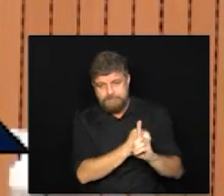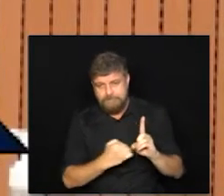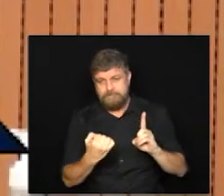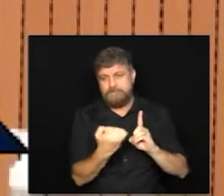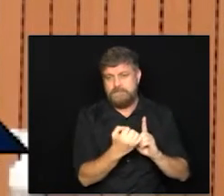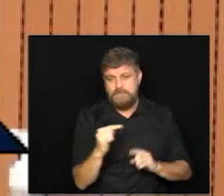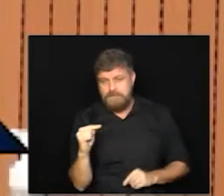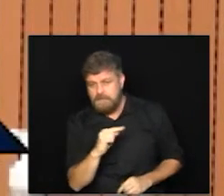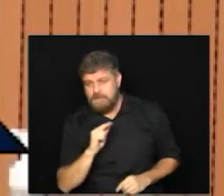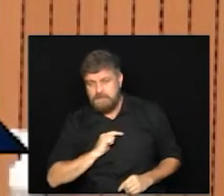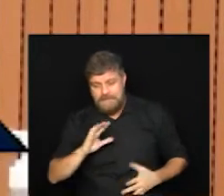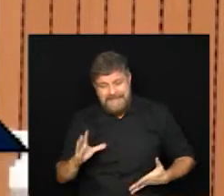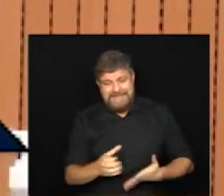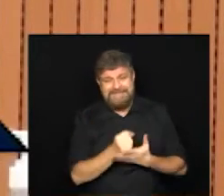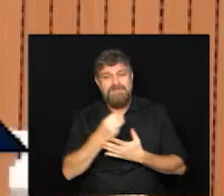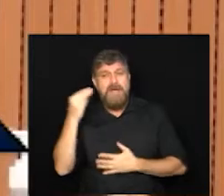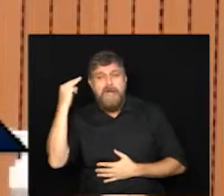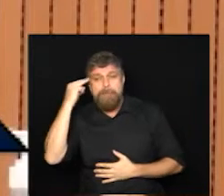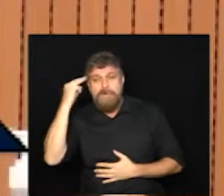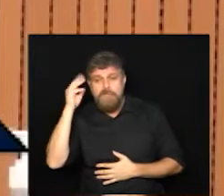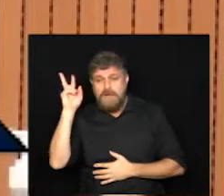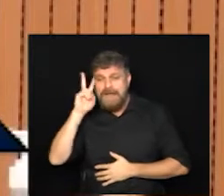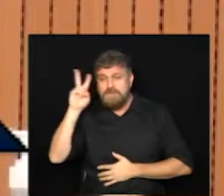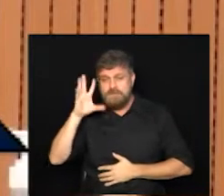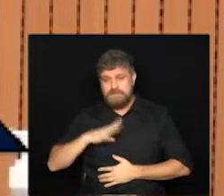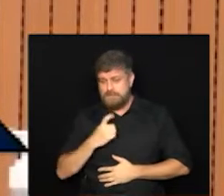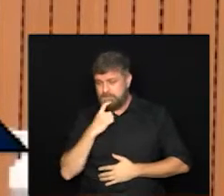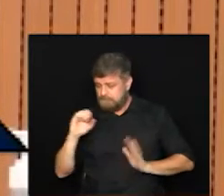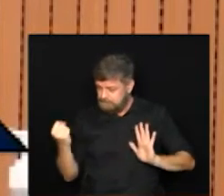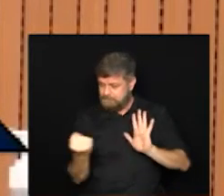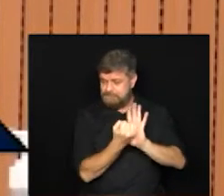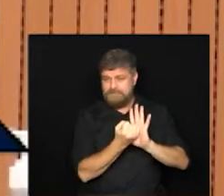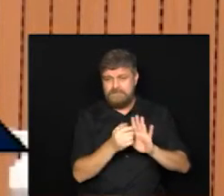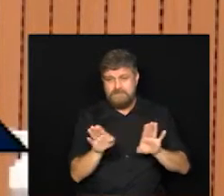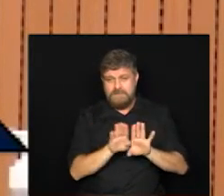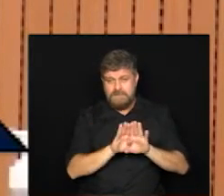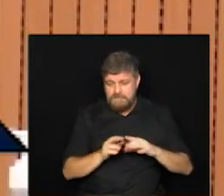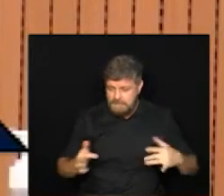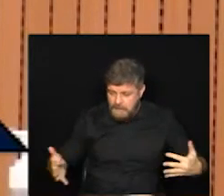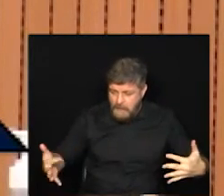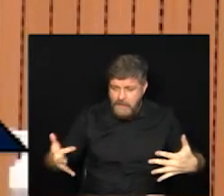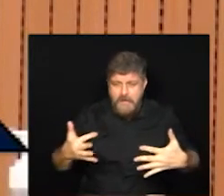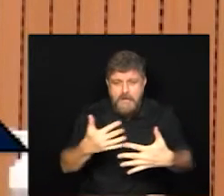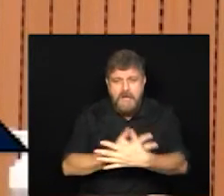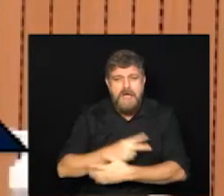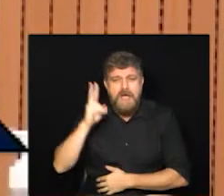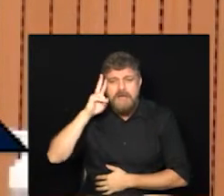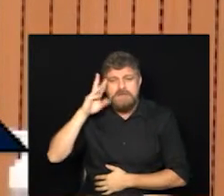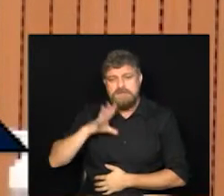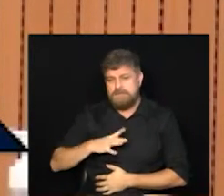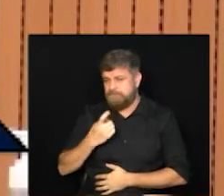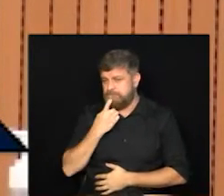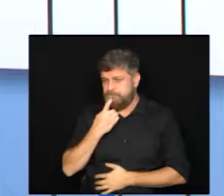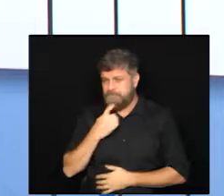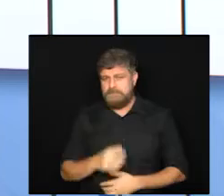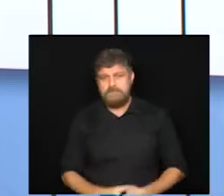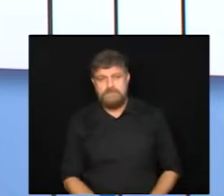de resguardo da nossa memória e de acolhimento da história da nossa cidade.